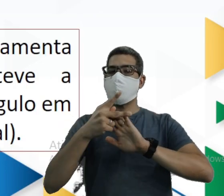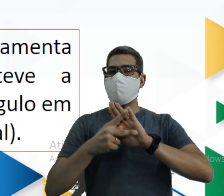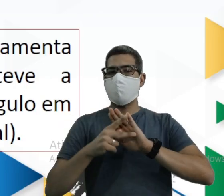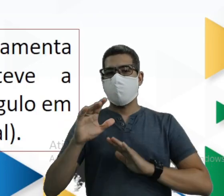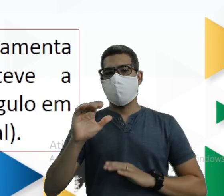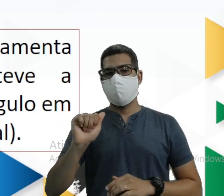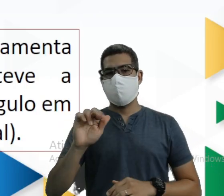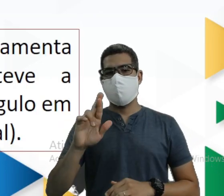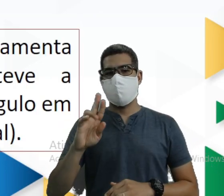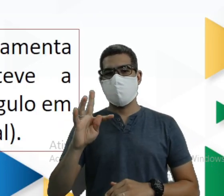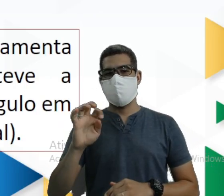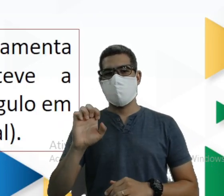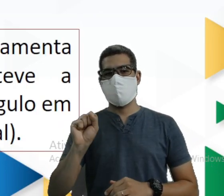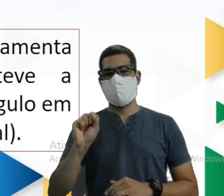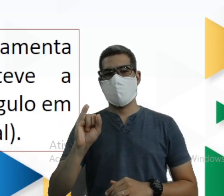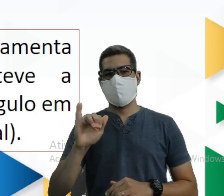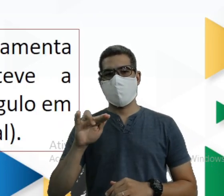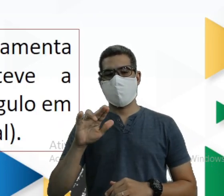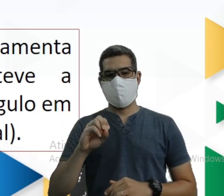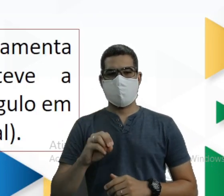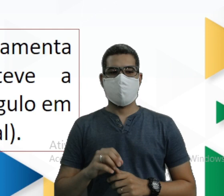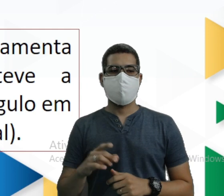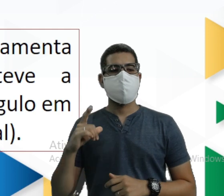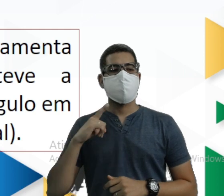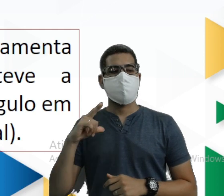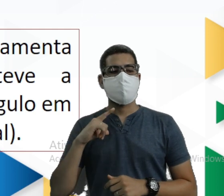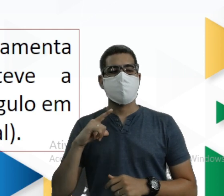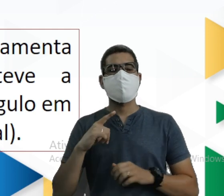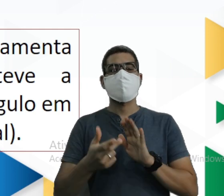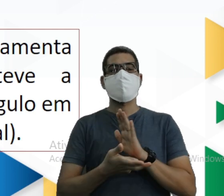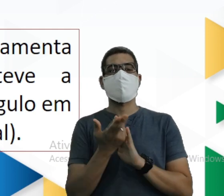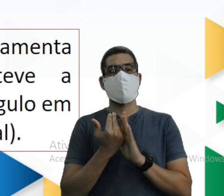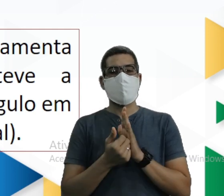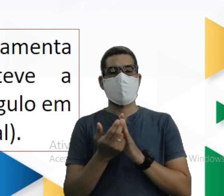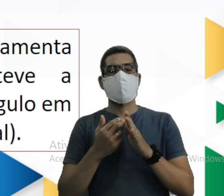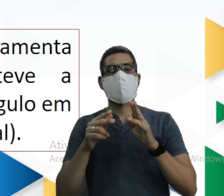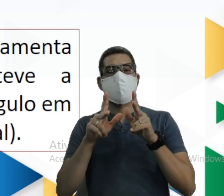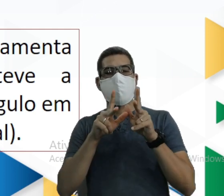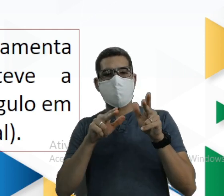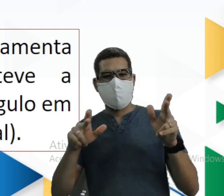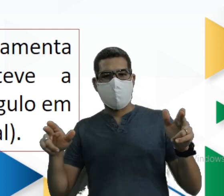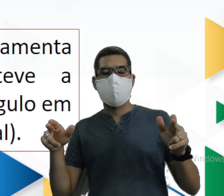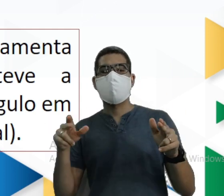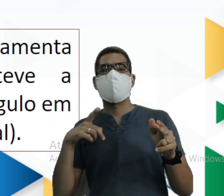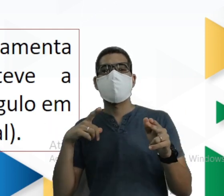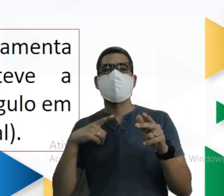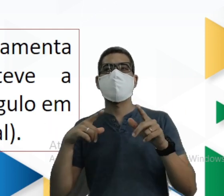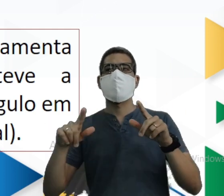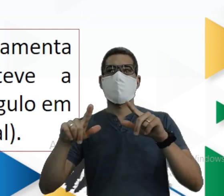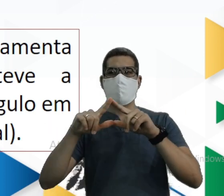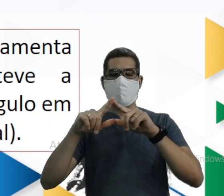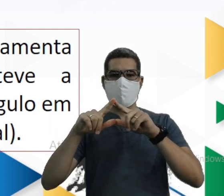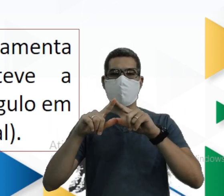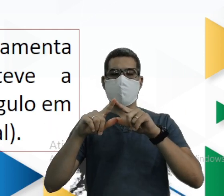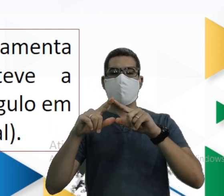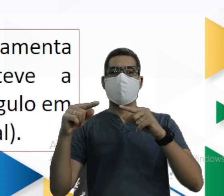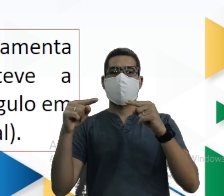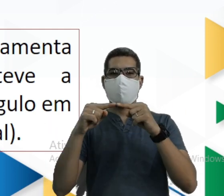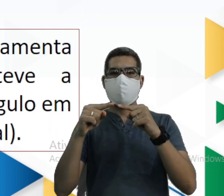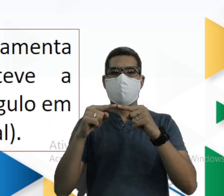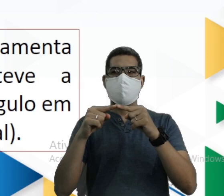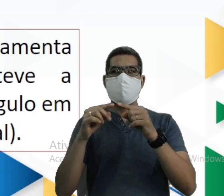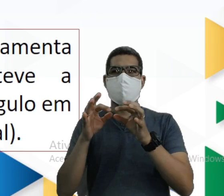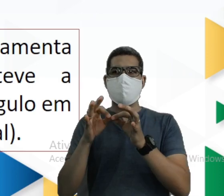Depois com a ferramenta Desse programa Ele obteve Figura simétrica Ao triângulo Em relação ao eixo Y Tá?